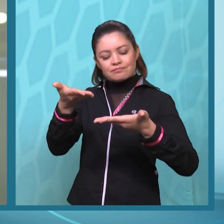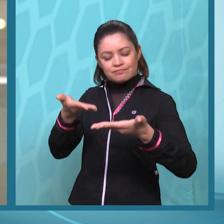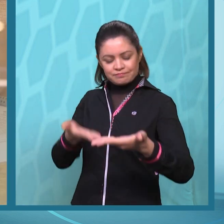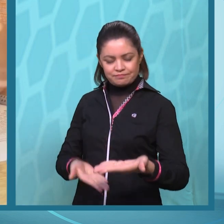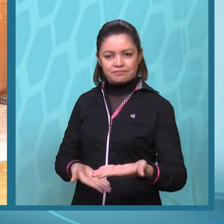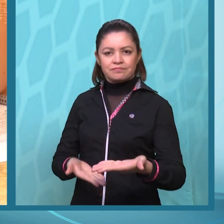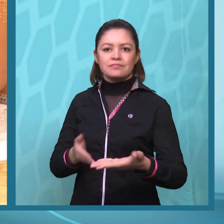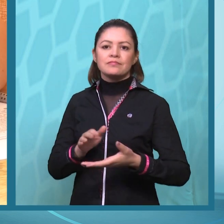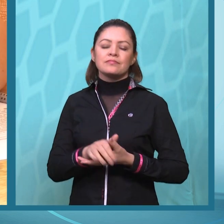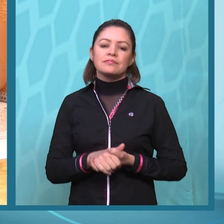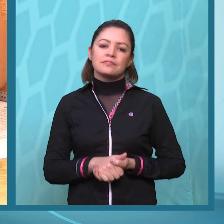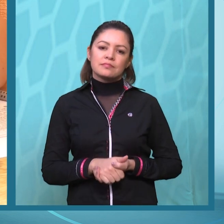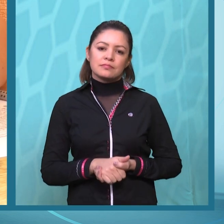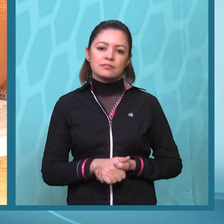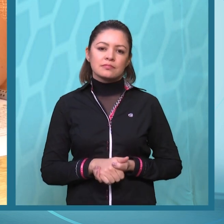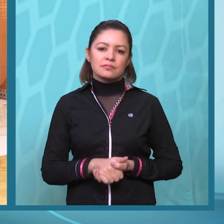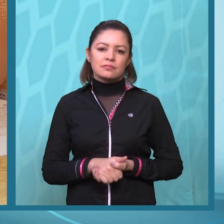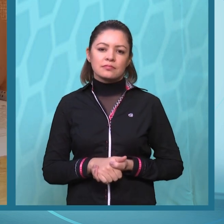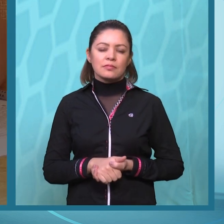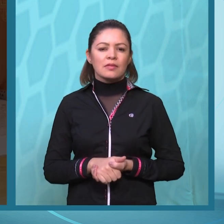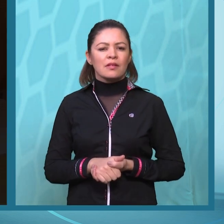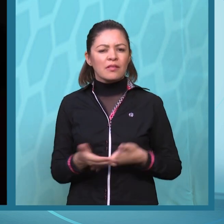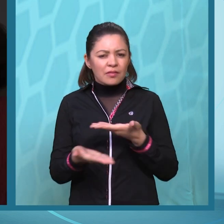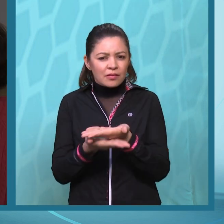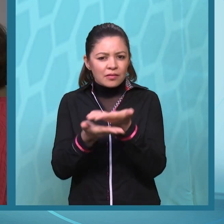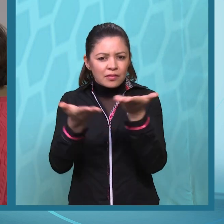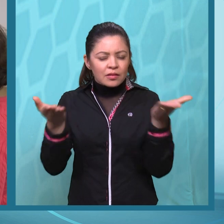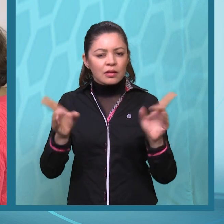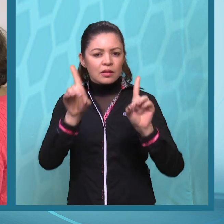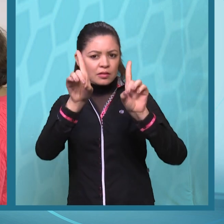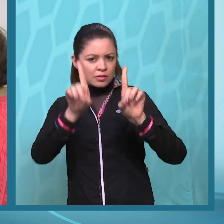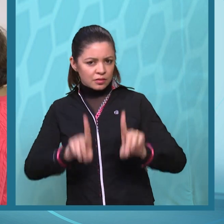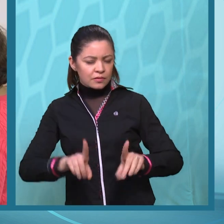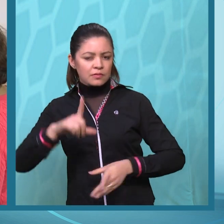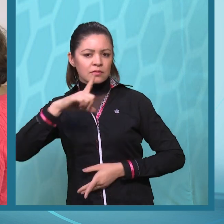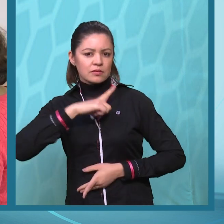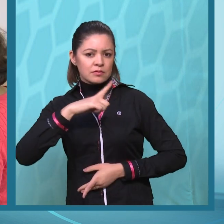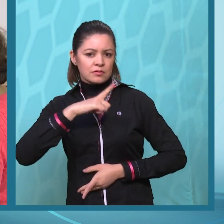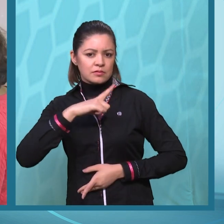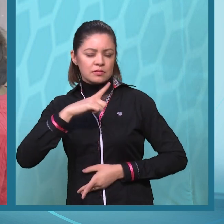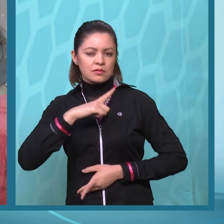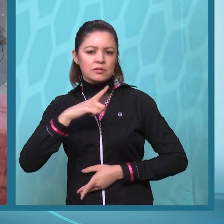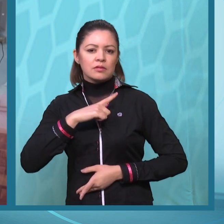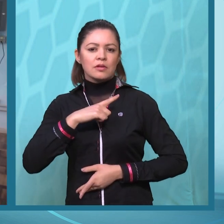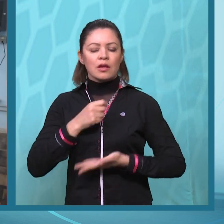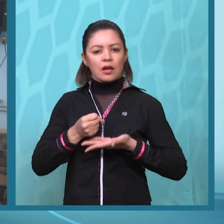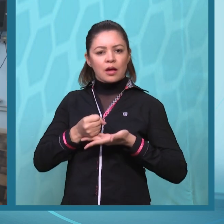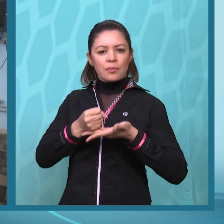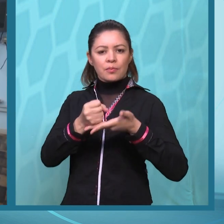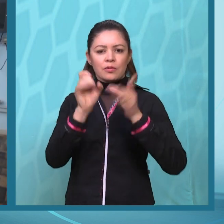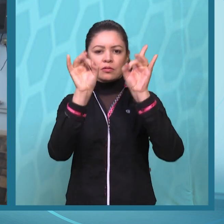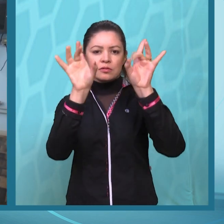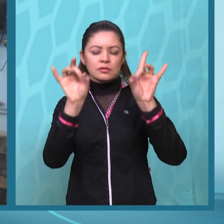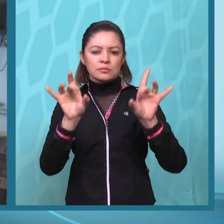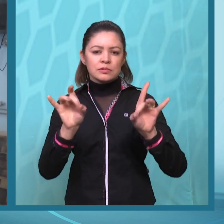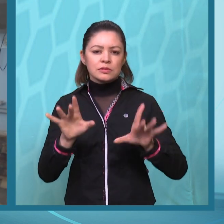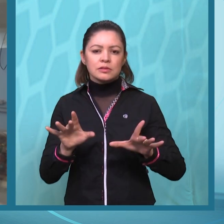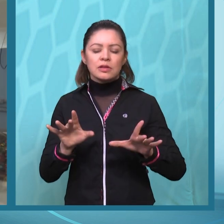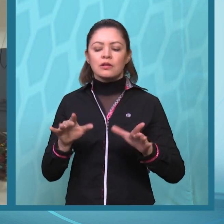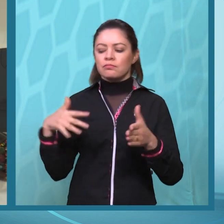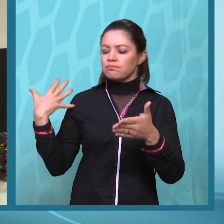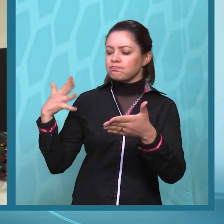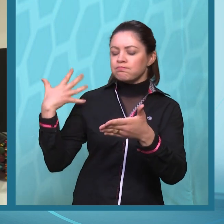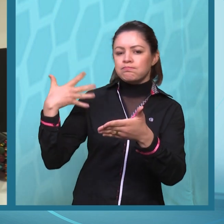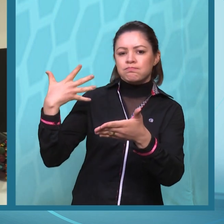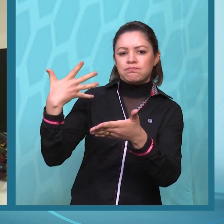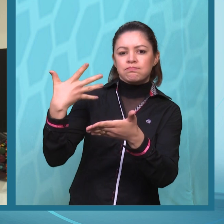apoio da Universidade para a realização das provas. Se você tem algum tipo de deficiência, deve solicitar acompanhamento especial